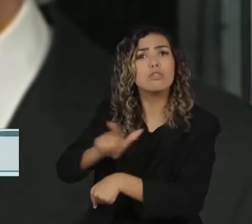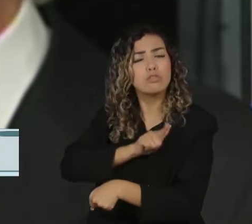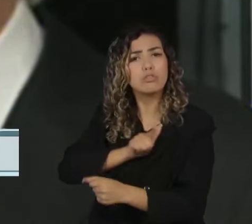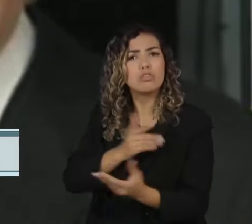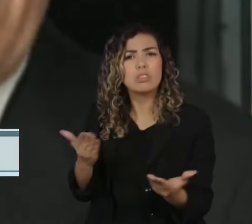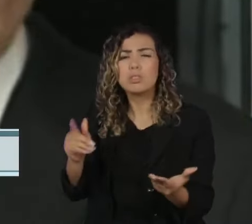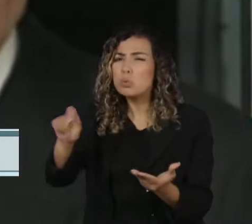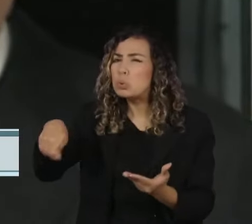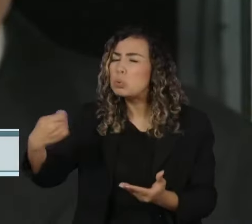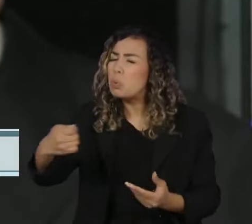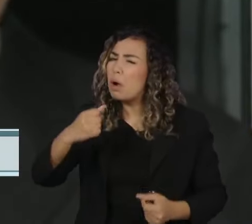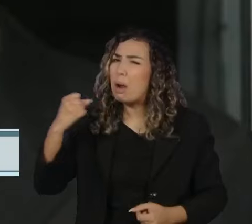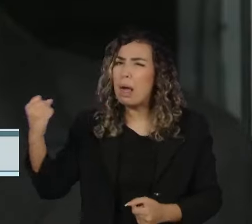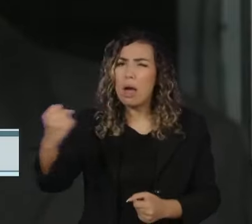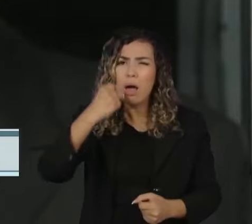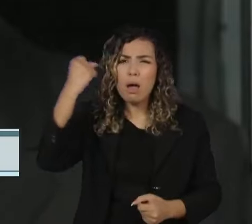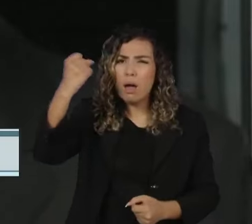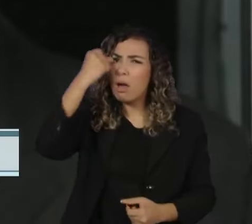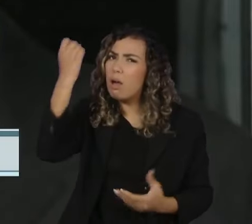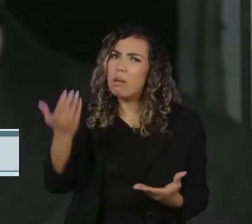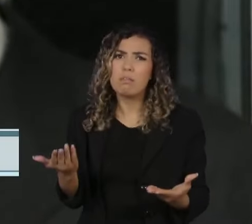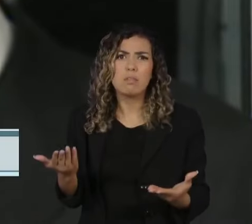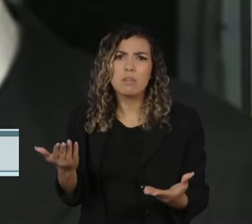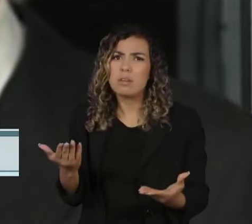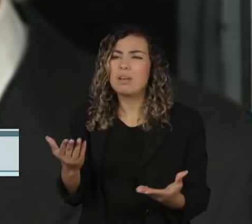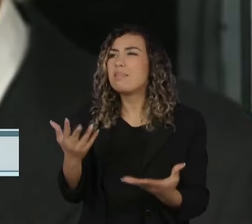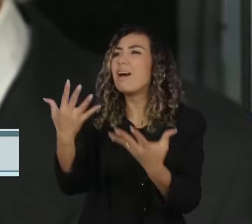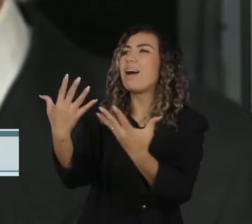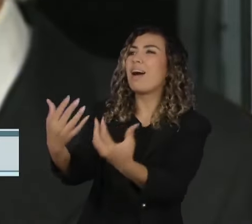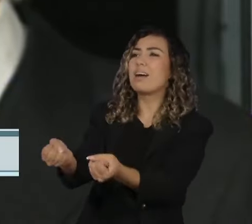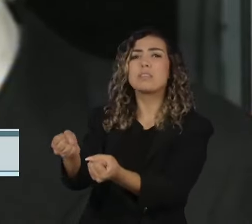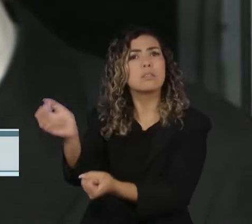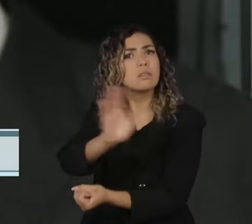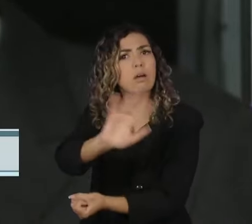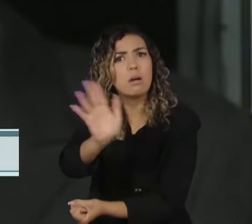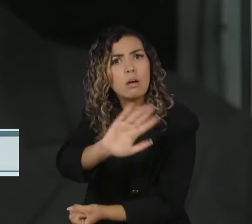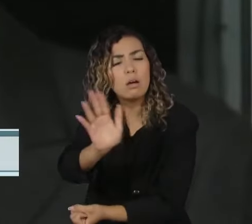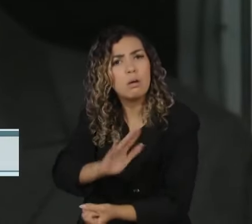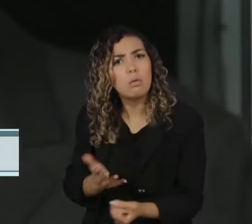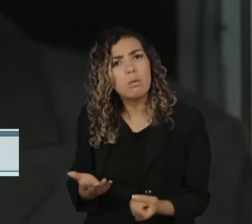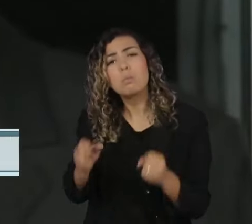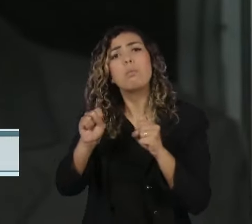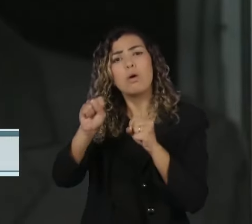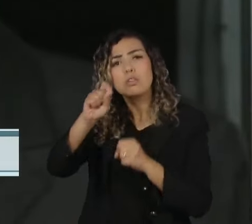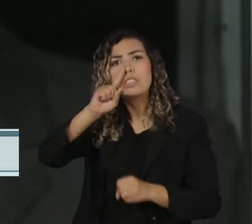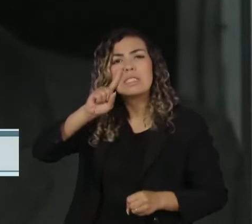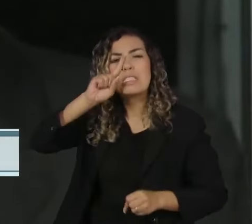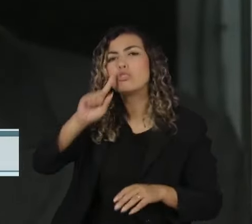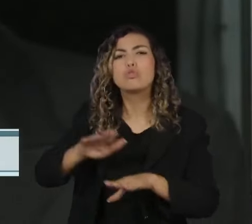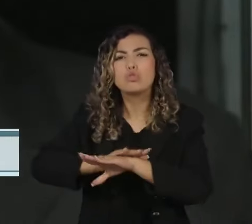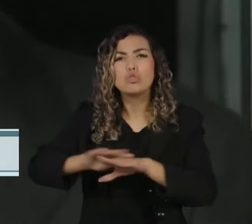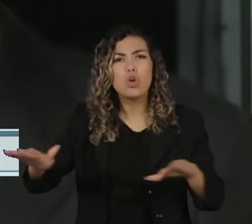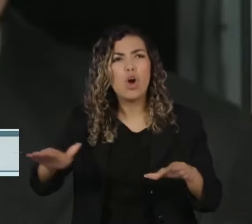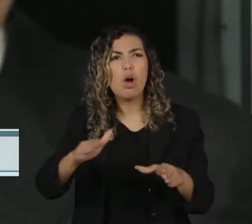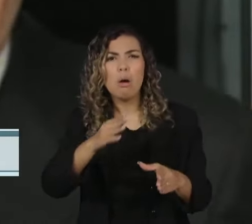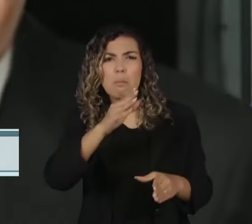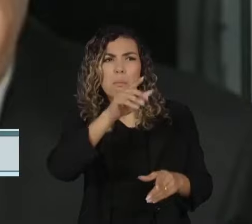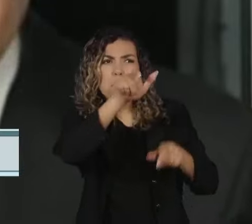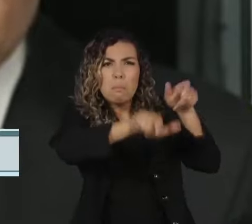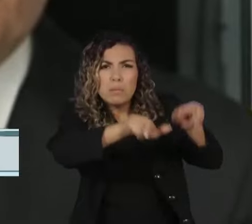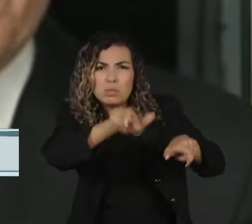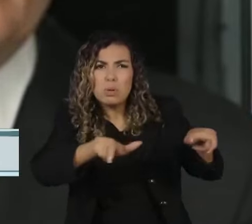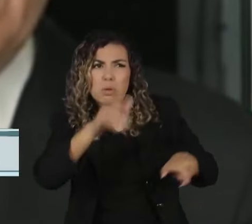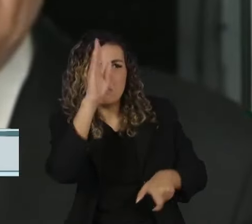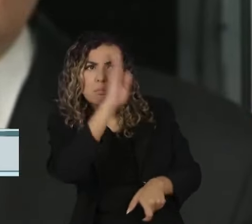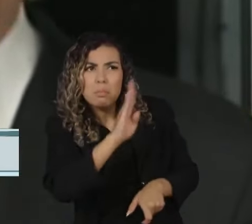gravíssimos, absolutamente inaceitáveis, e colocam em risco não apenas as instituições republicanas, mas